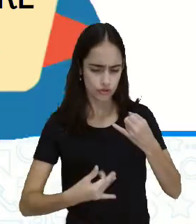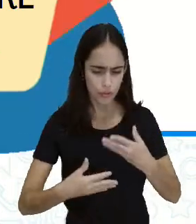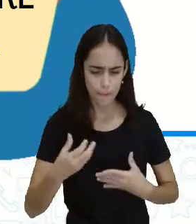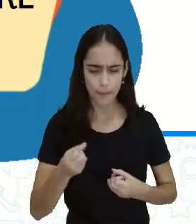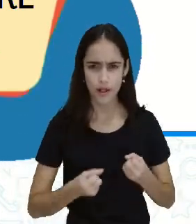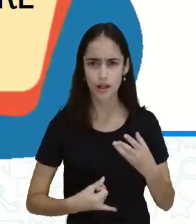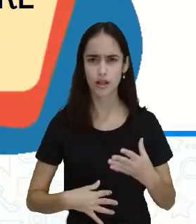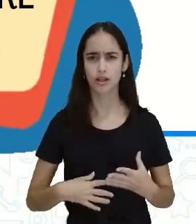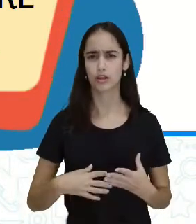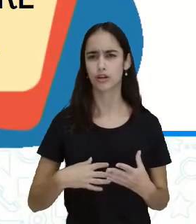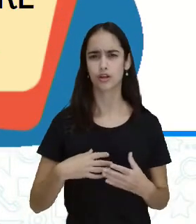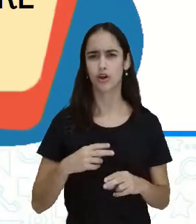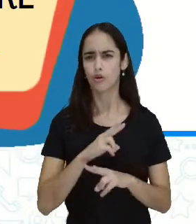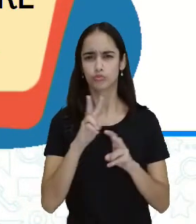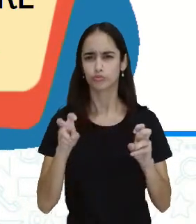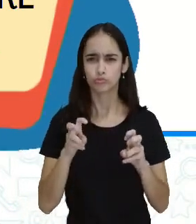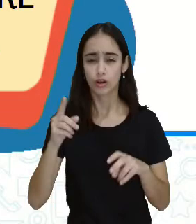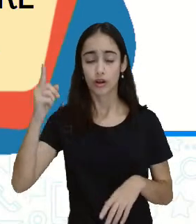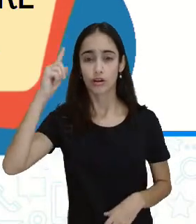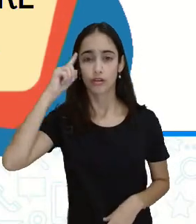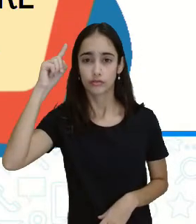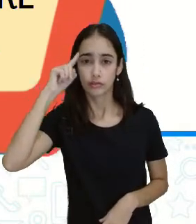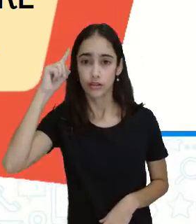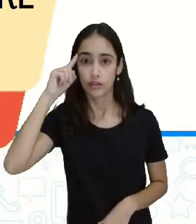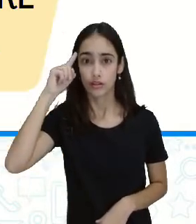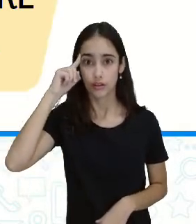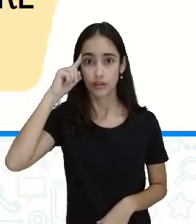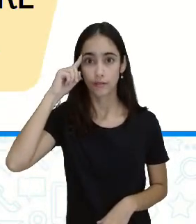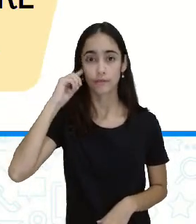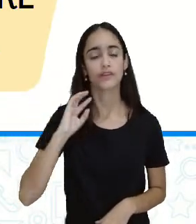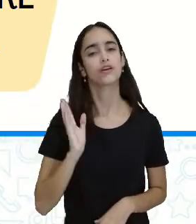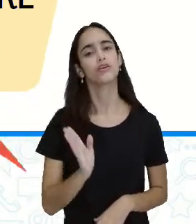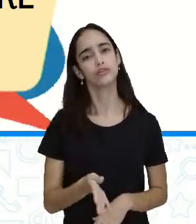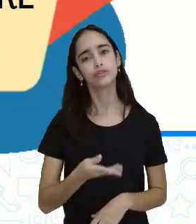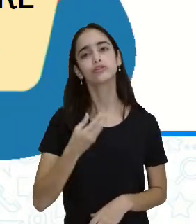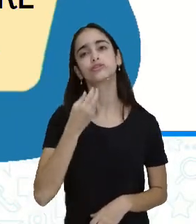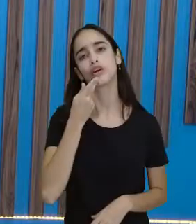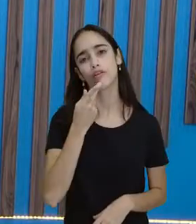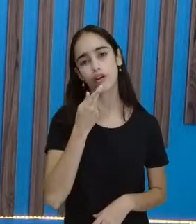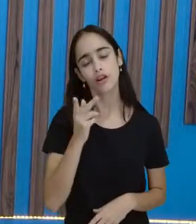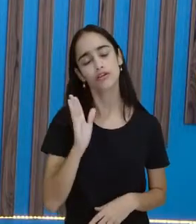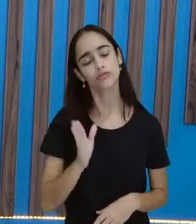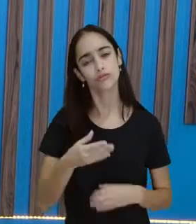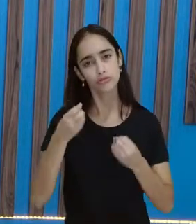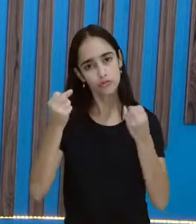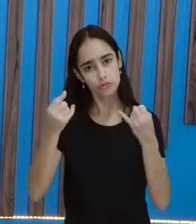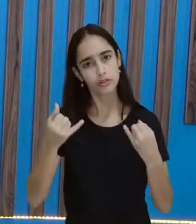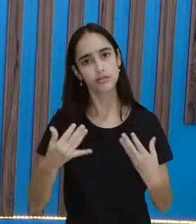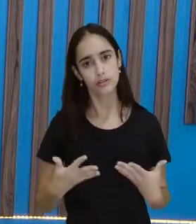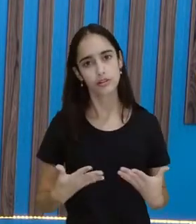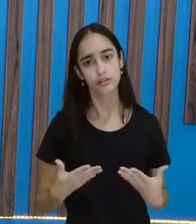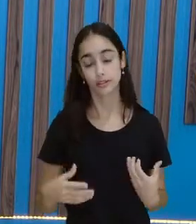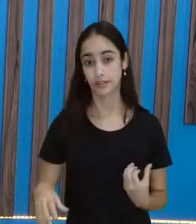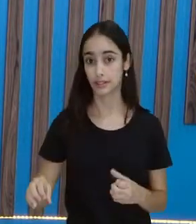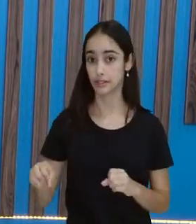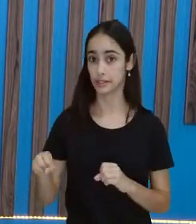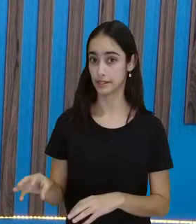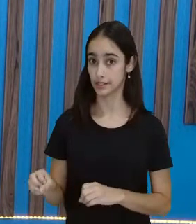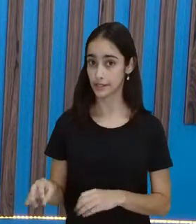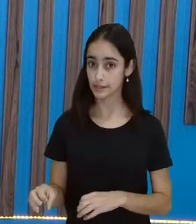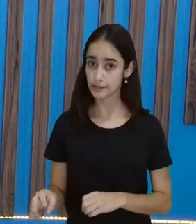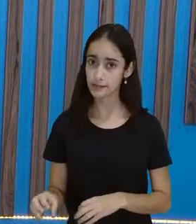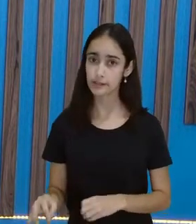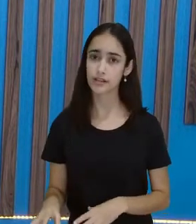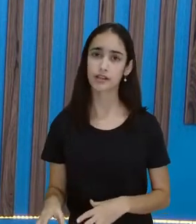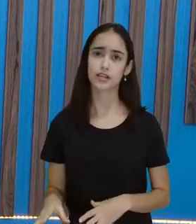a dia, tá, gente? Toda fábula, como eu já disse, por trazer um ensinamento, por trazer uma lição